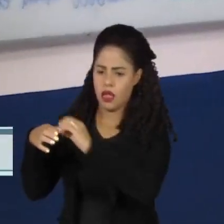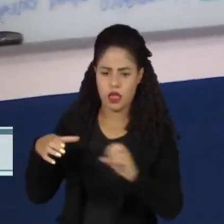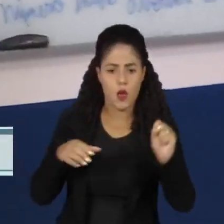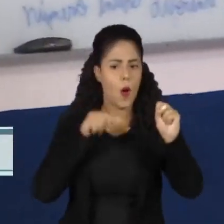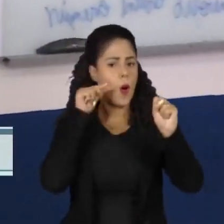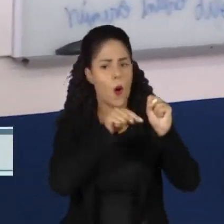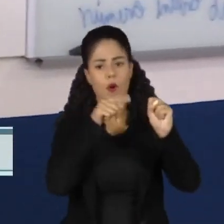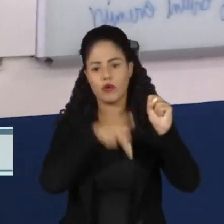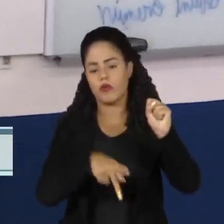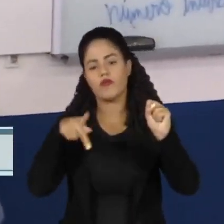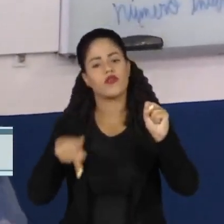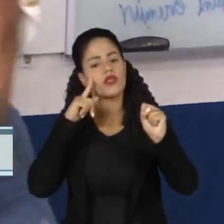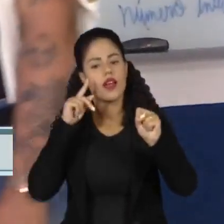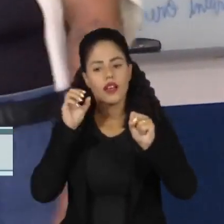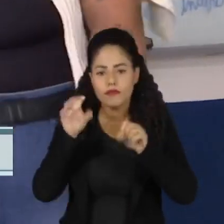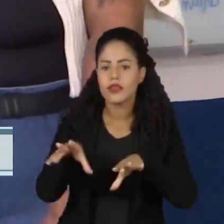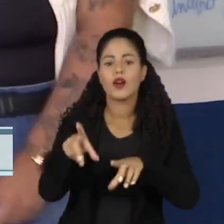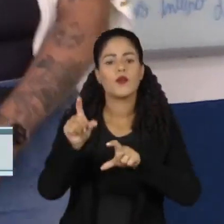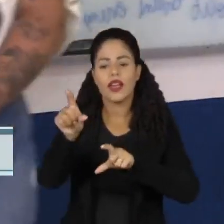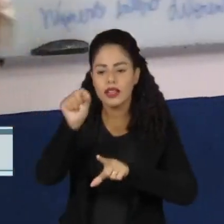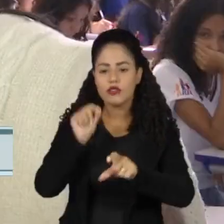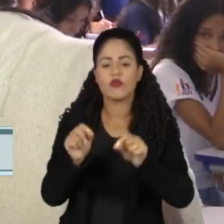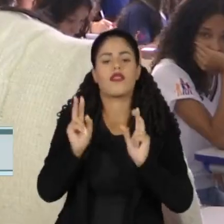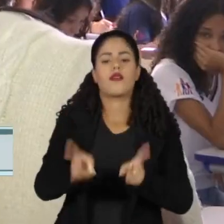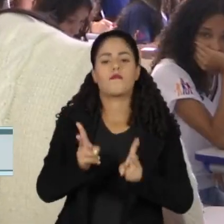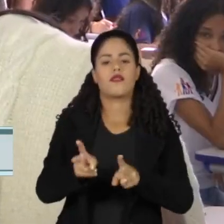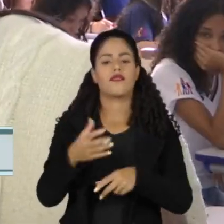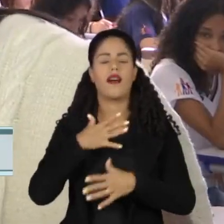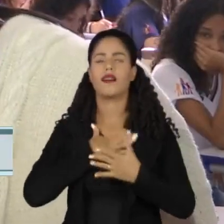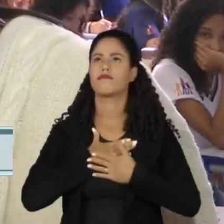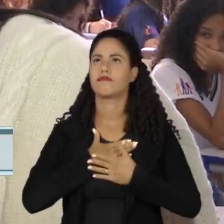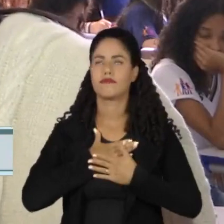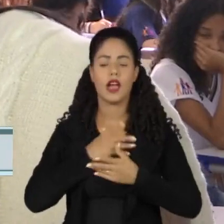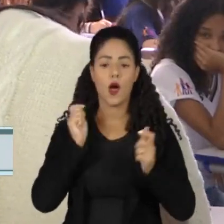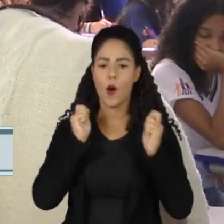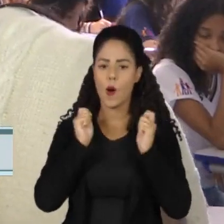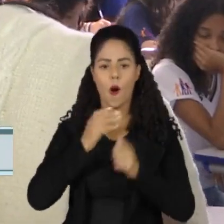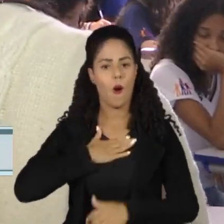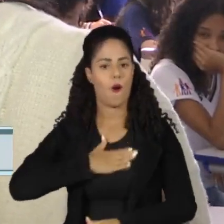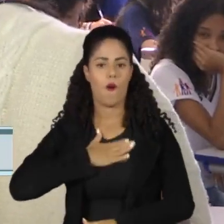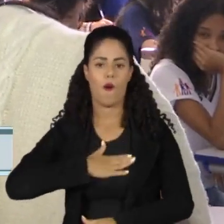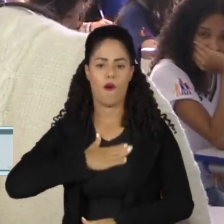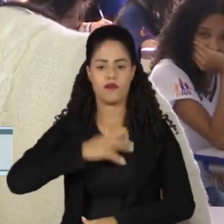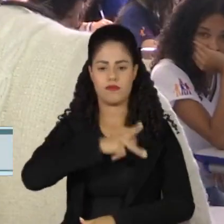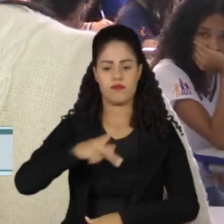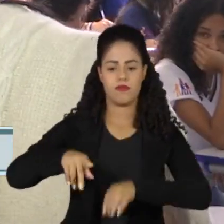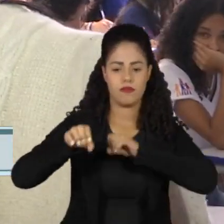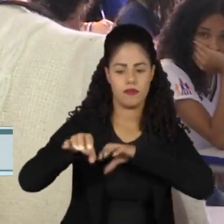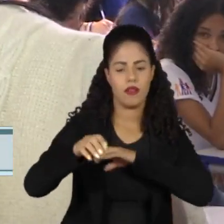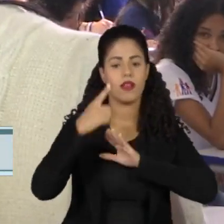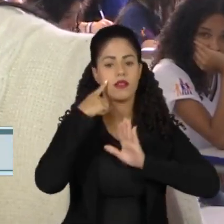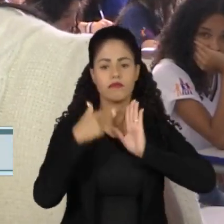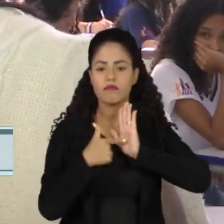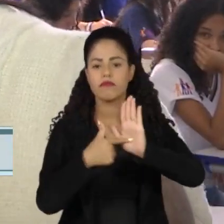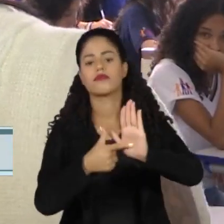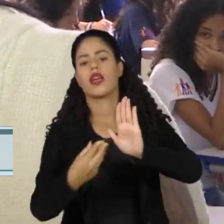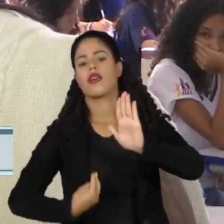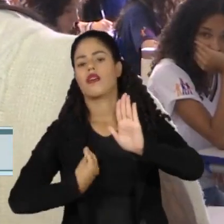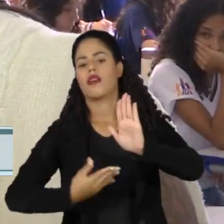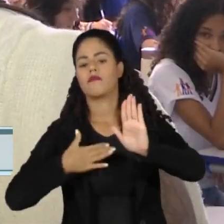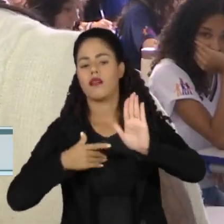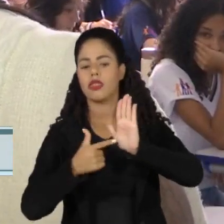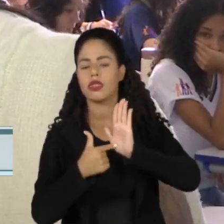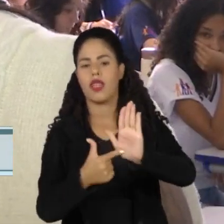escolheriam de novo a mesma profissão. No meu projeto de vida, a gente apresentou várias matérias,